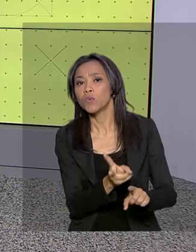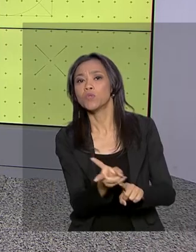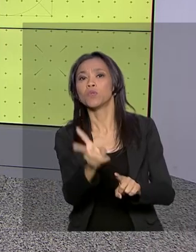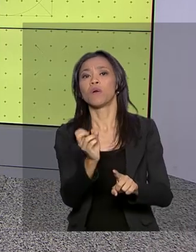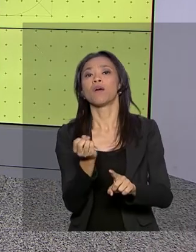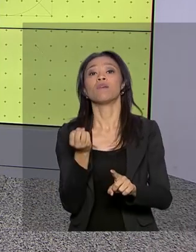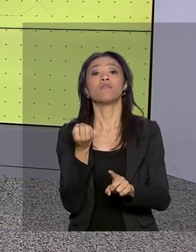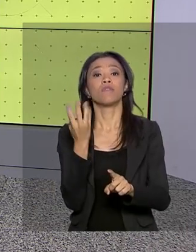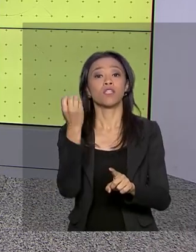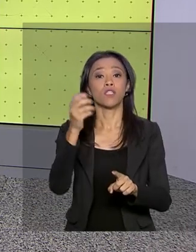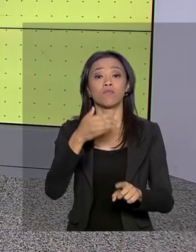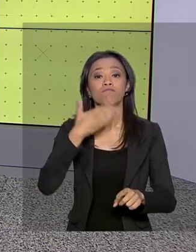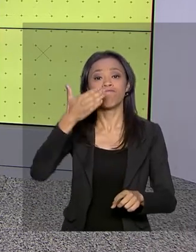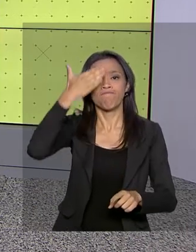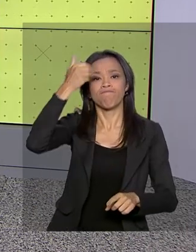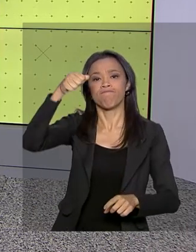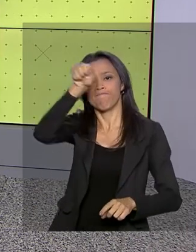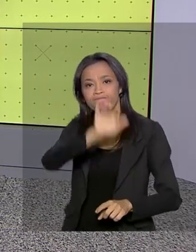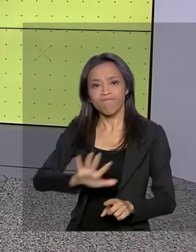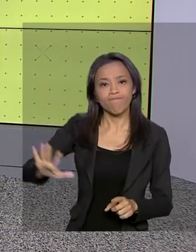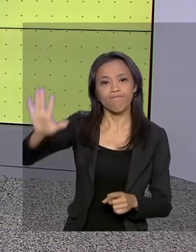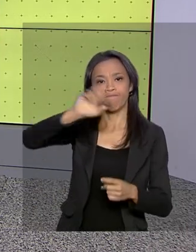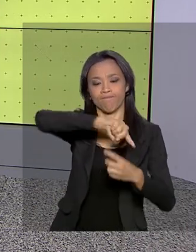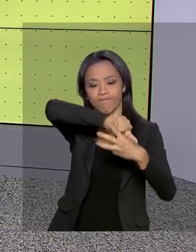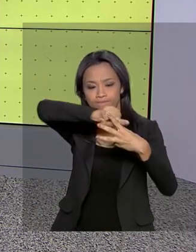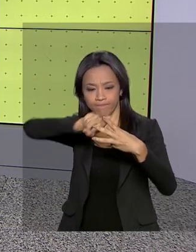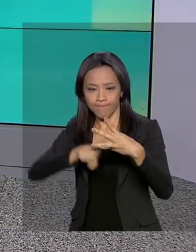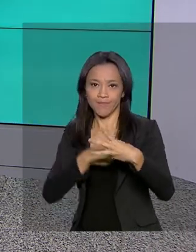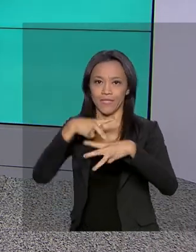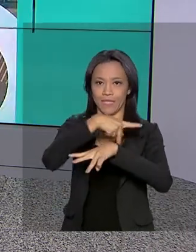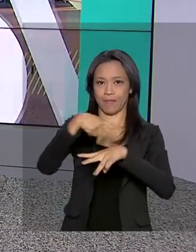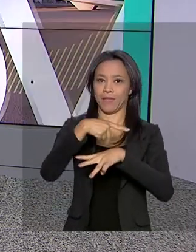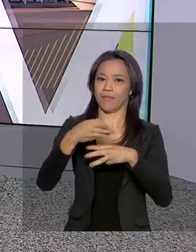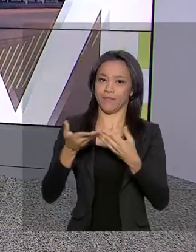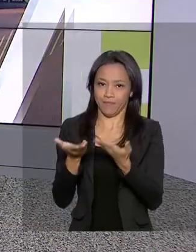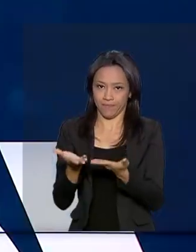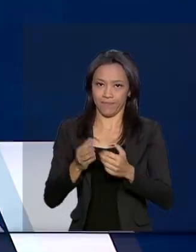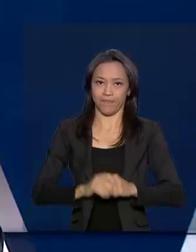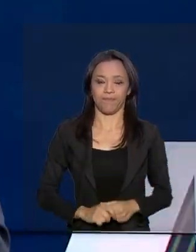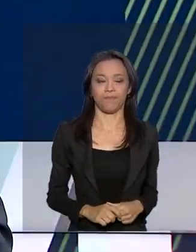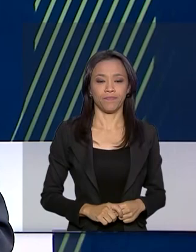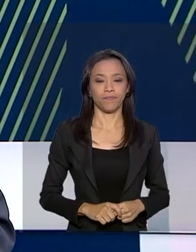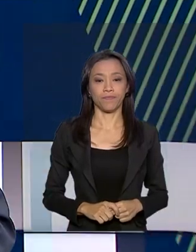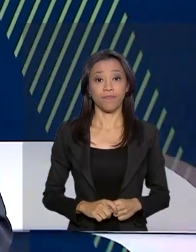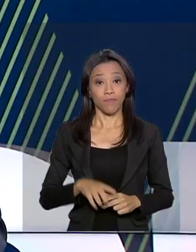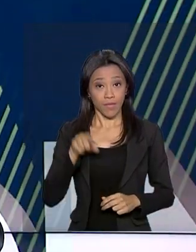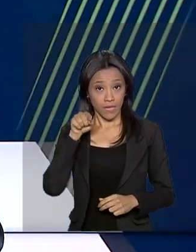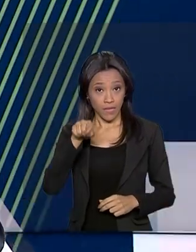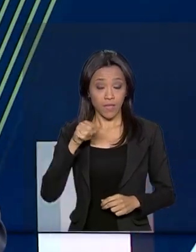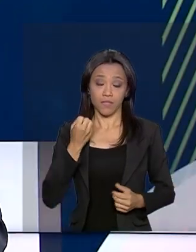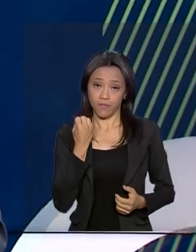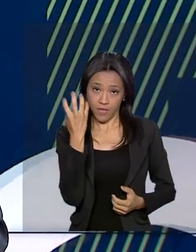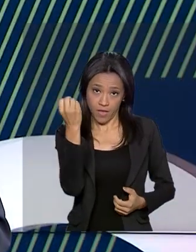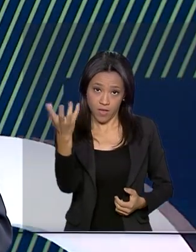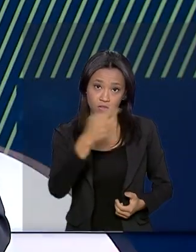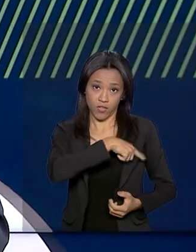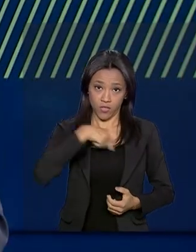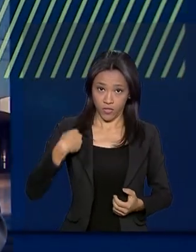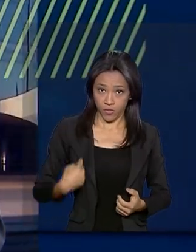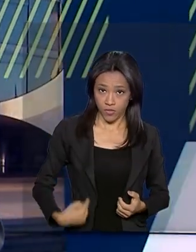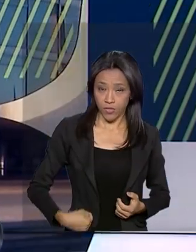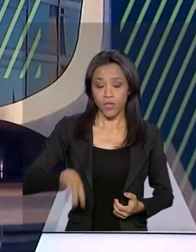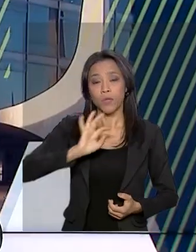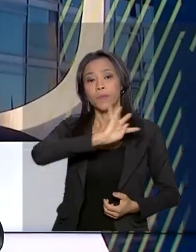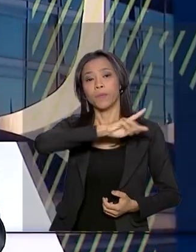Oriente Médio, onde visita os Emirados Árabes, Catar e Arábia Saudita. E durante a viagem à China, o presidente Jair